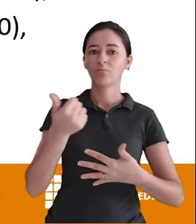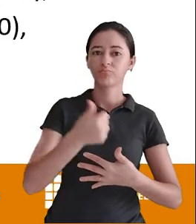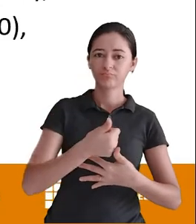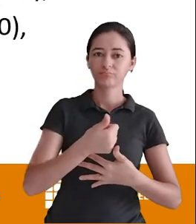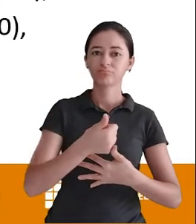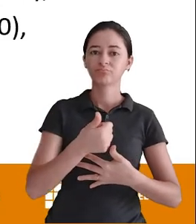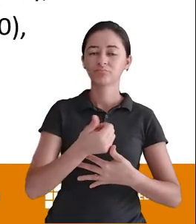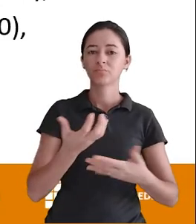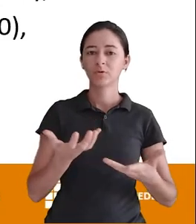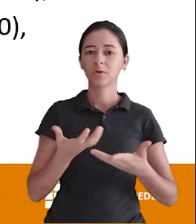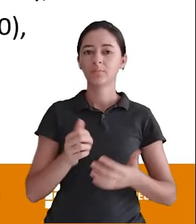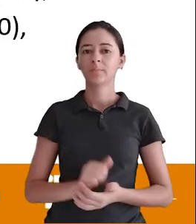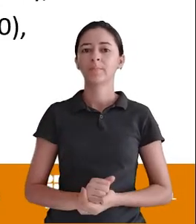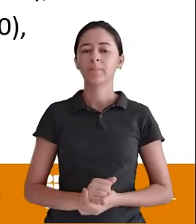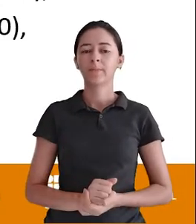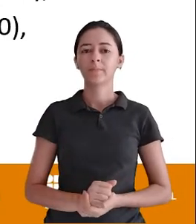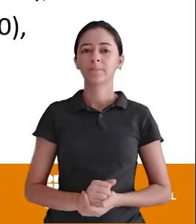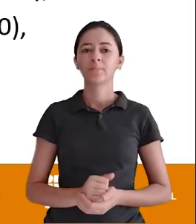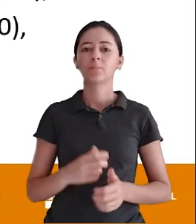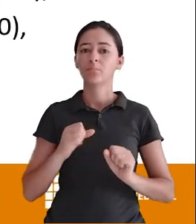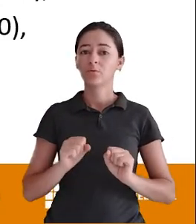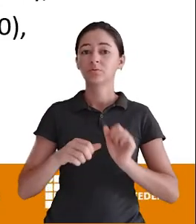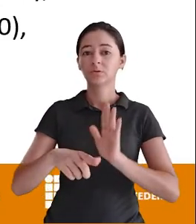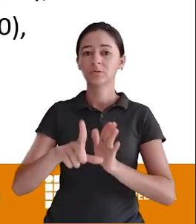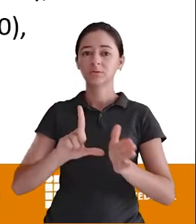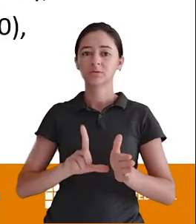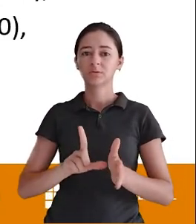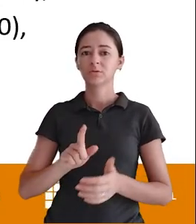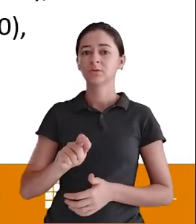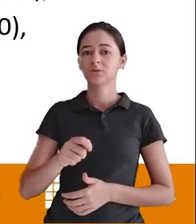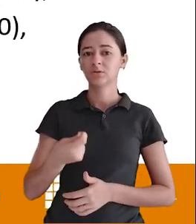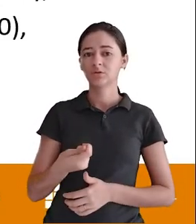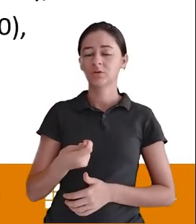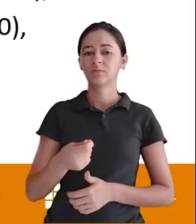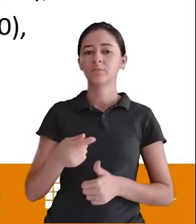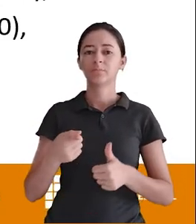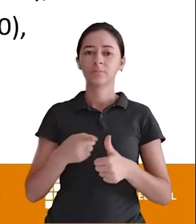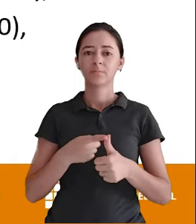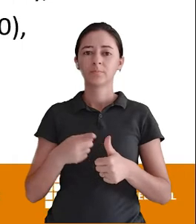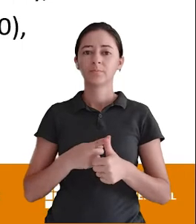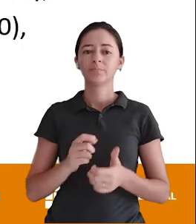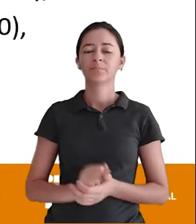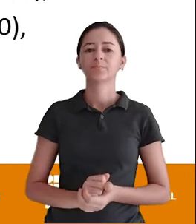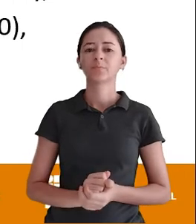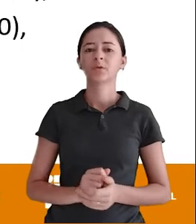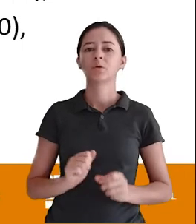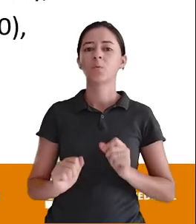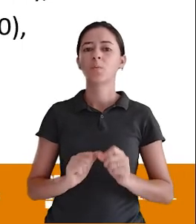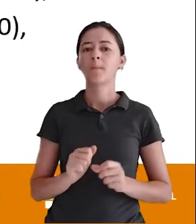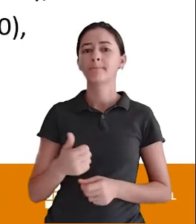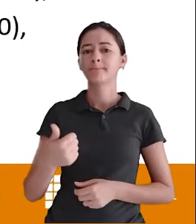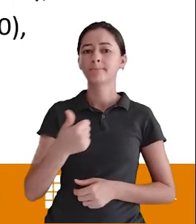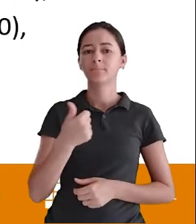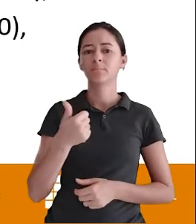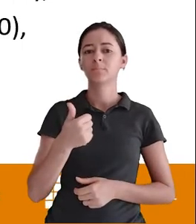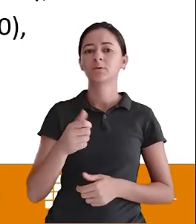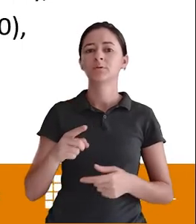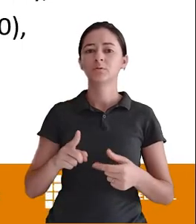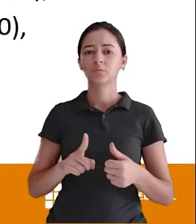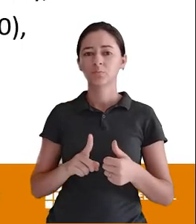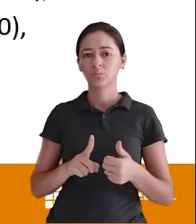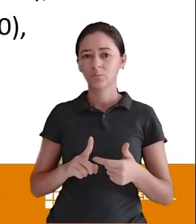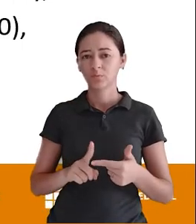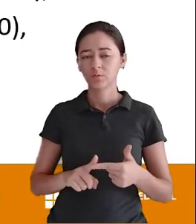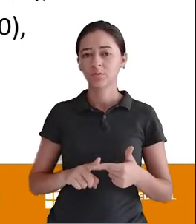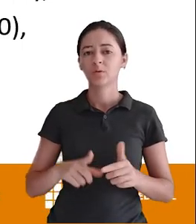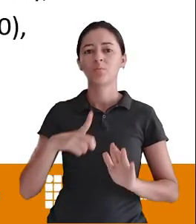primária O que não é muito comum O comum É sempre o primeiro atributo Ser a chave primária Tá?